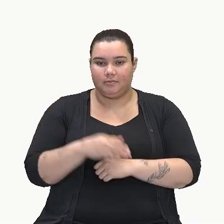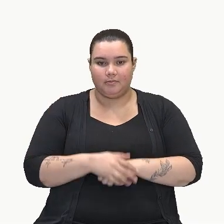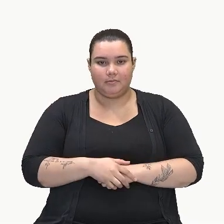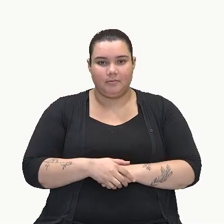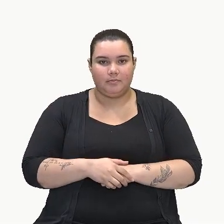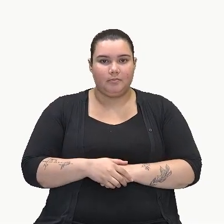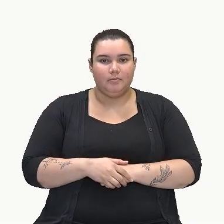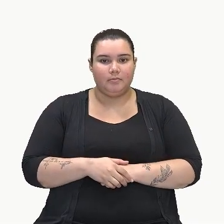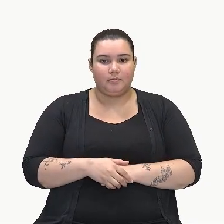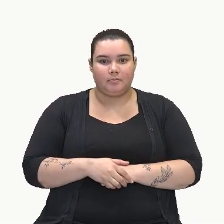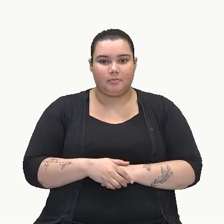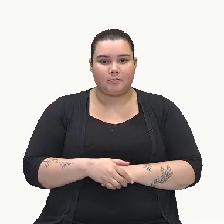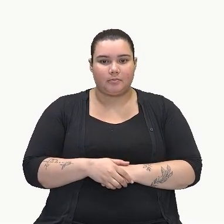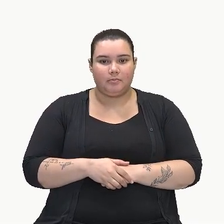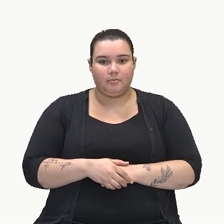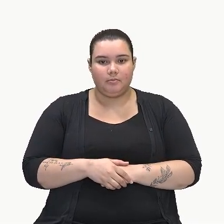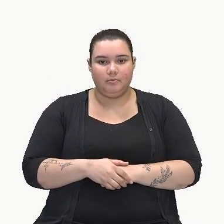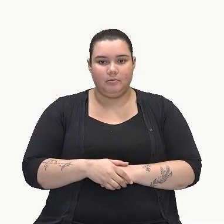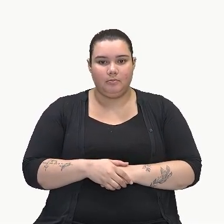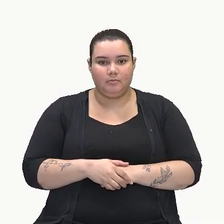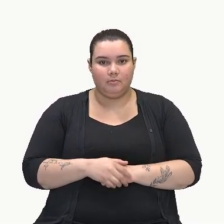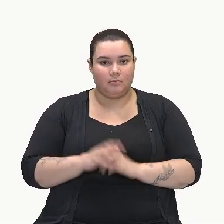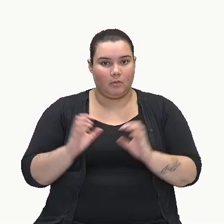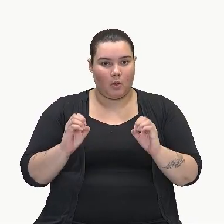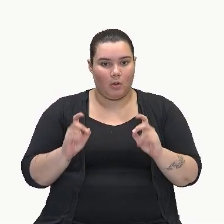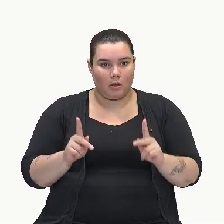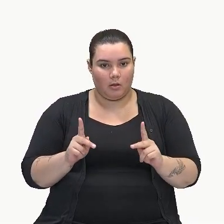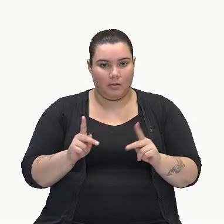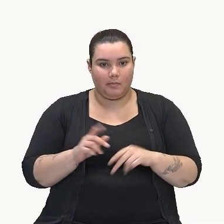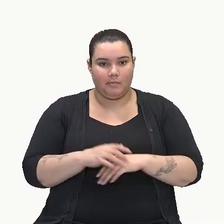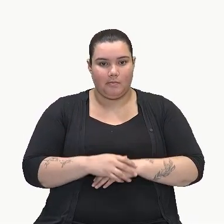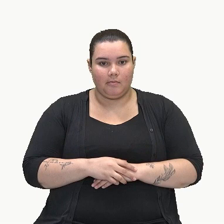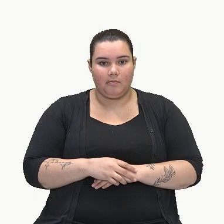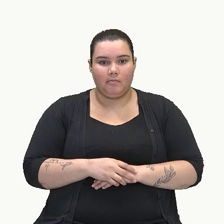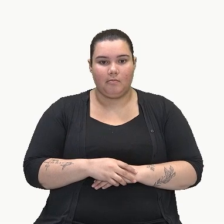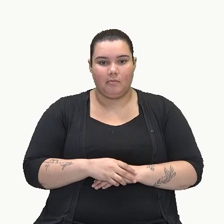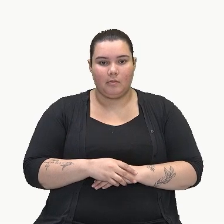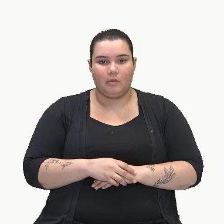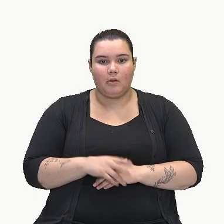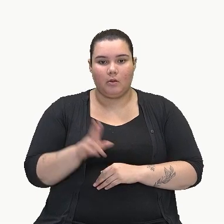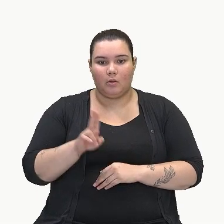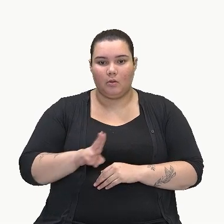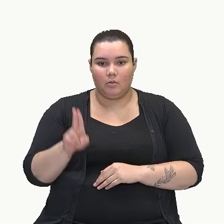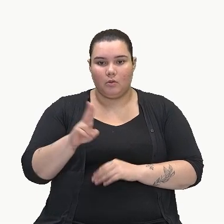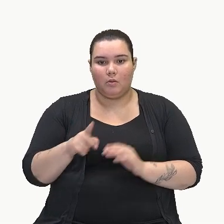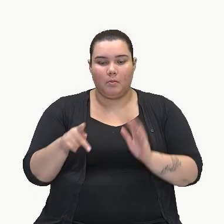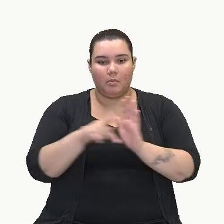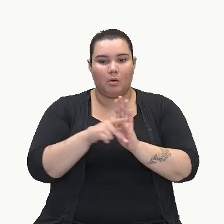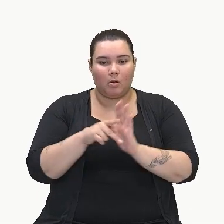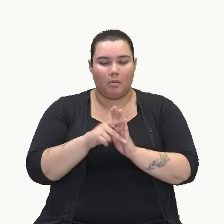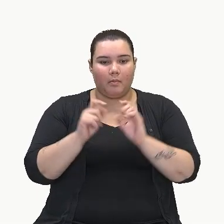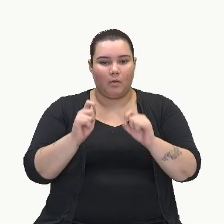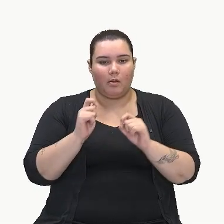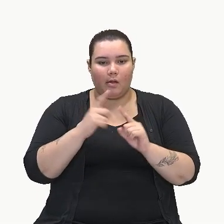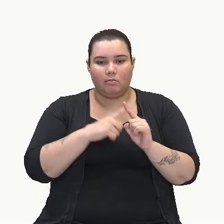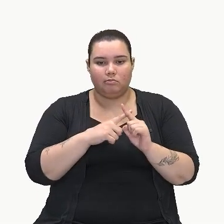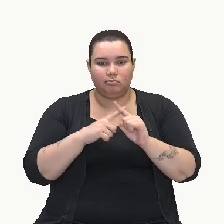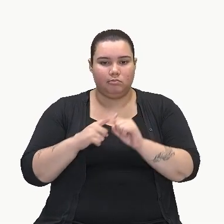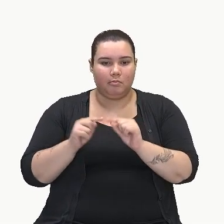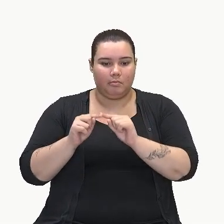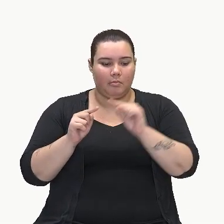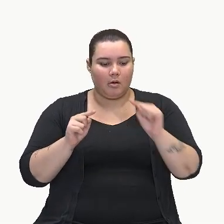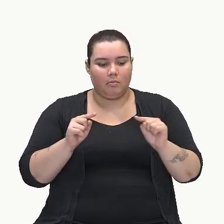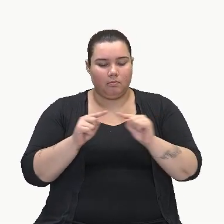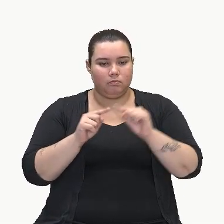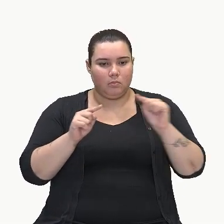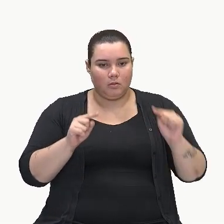aqui. Tá bom? A gente usa a propriedade distributiva da